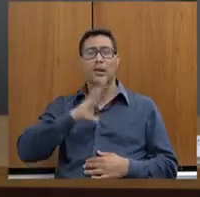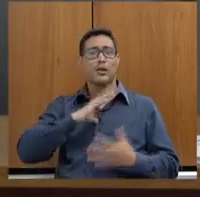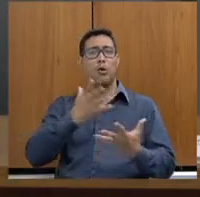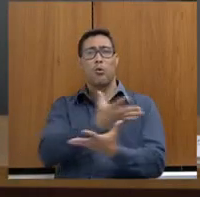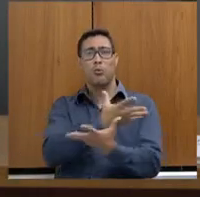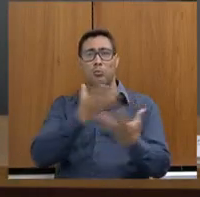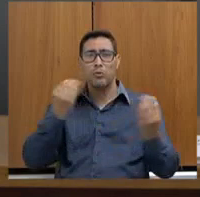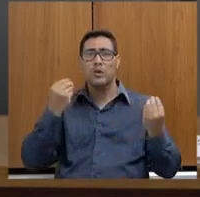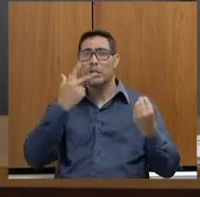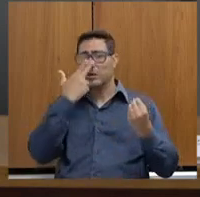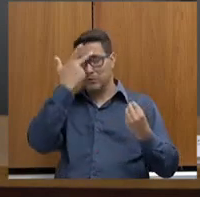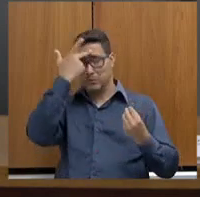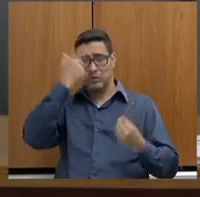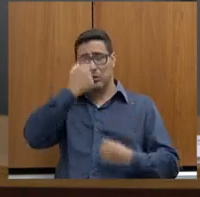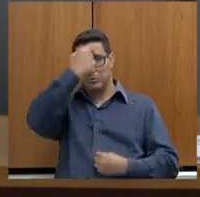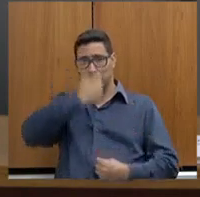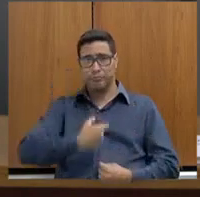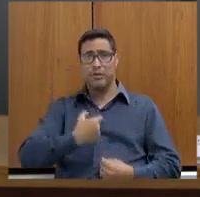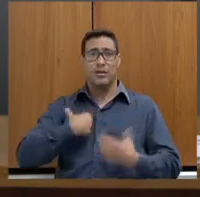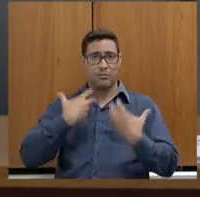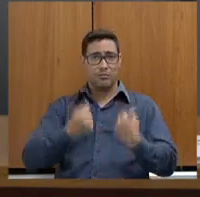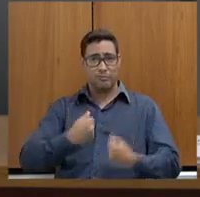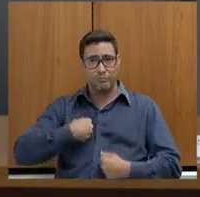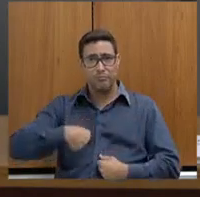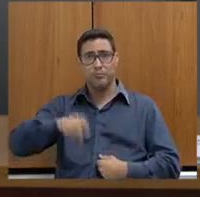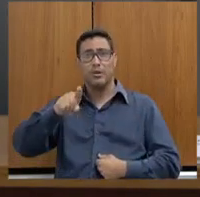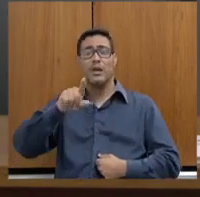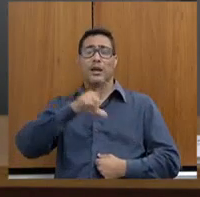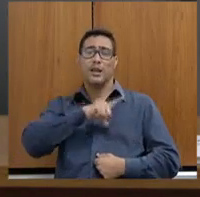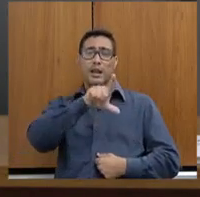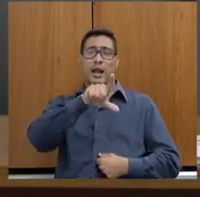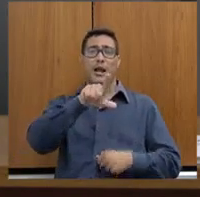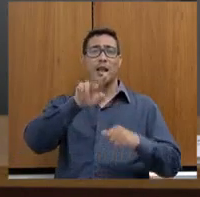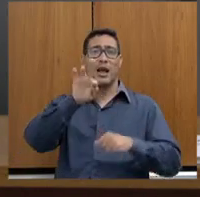terrorista, isso aqui é uma coisa assustadora. Nós temos na Tríplice Fronteira,